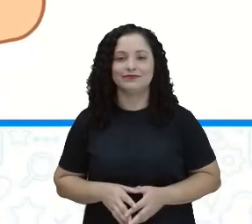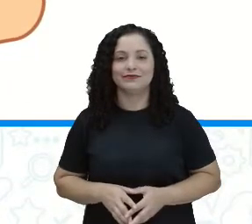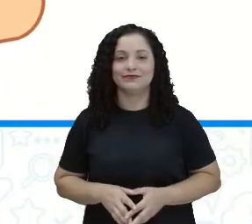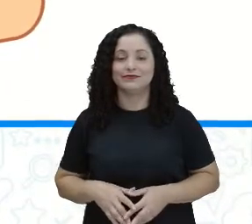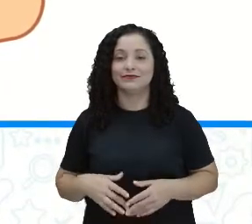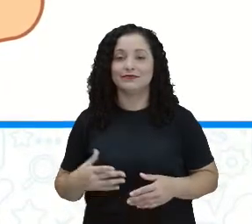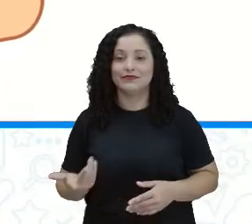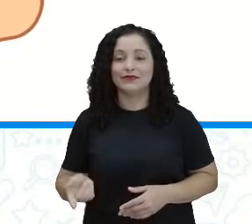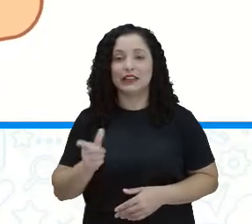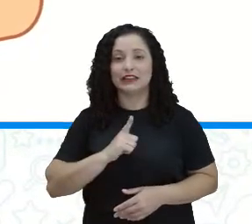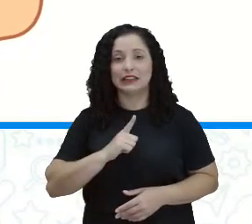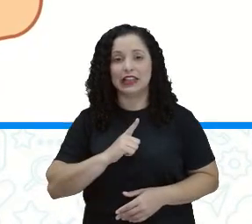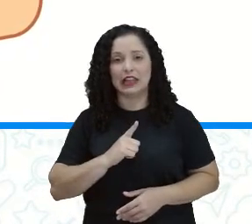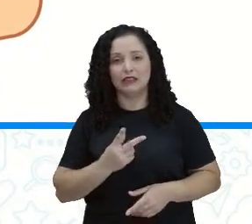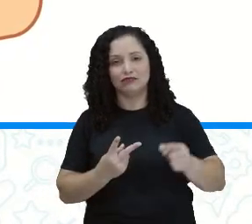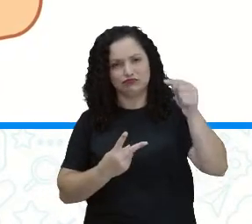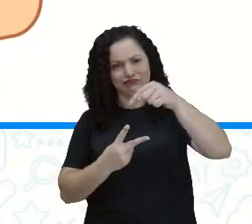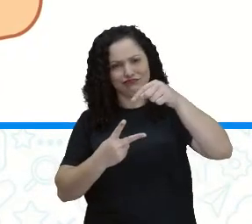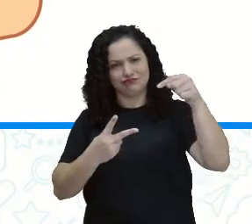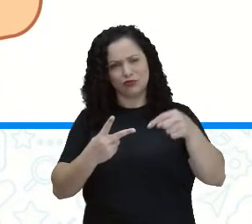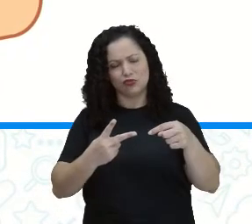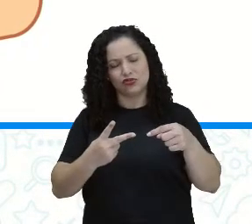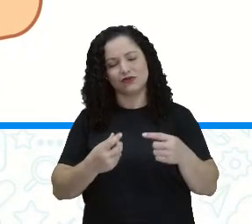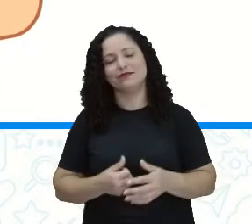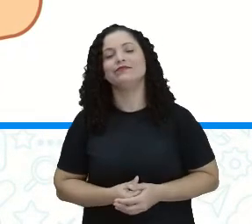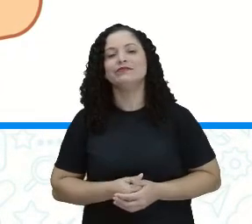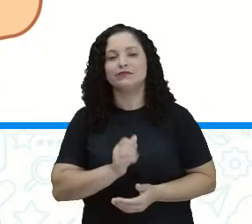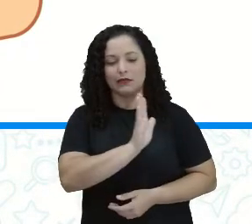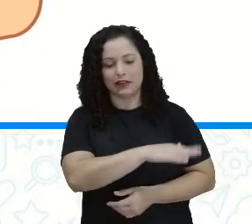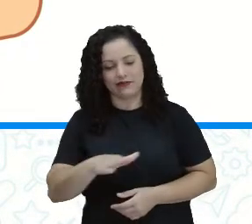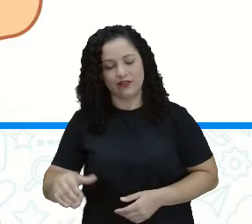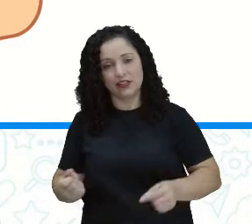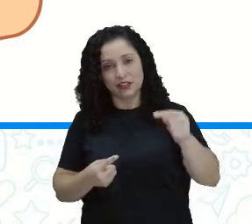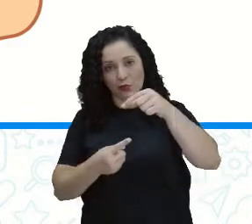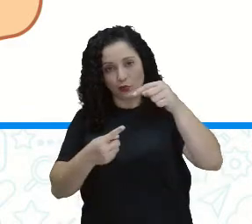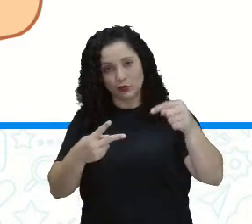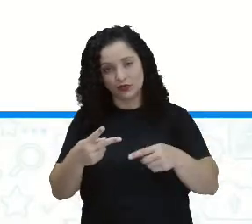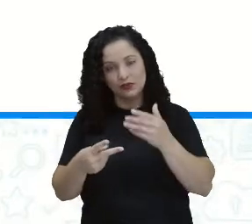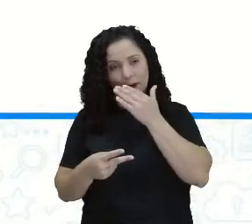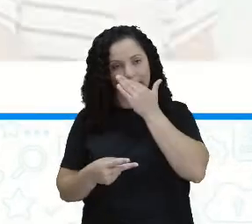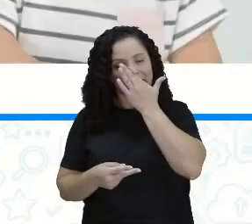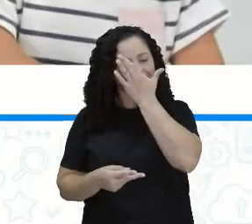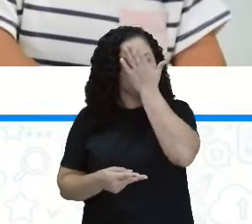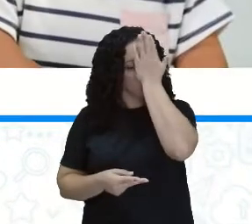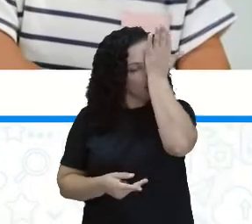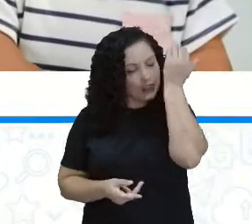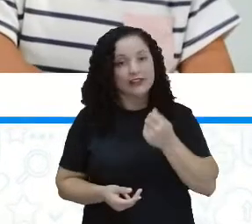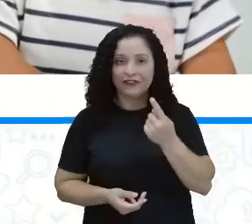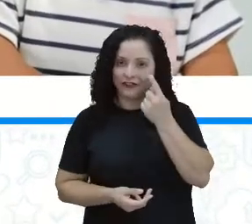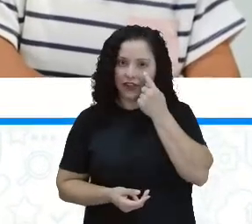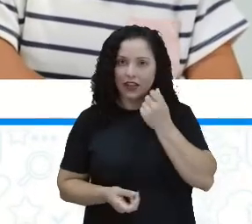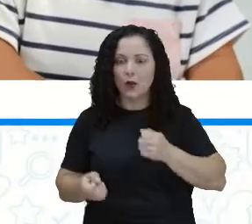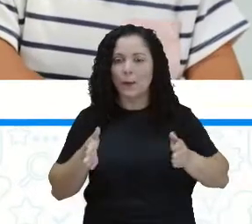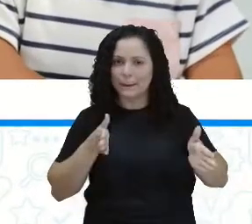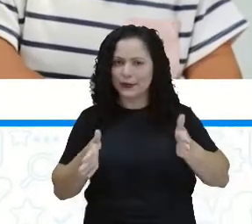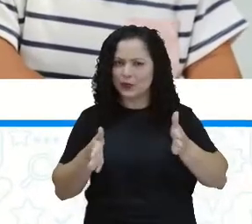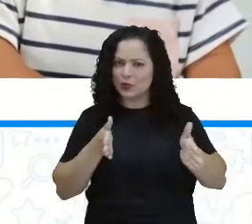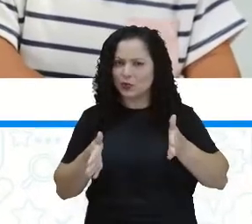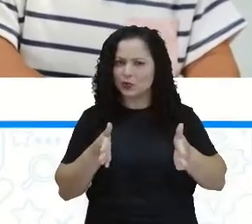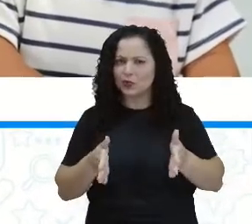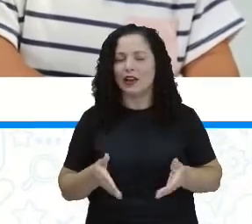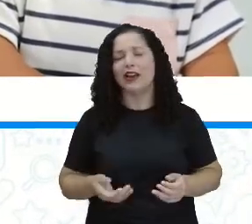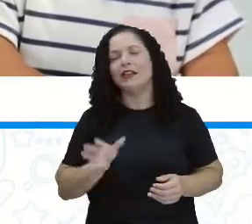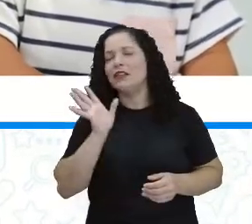Divide-se em dois momentos. A infância se divide em dois momentos. Pois, como a gente vê aí, é um período bem longo, né? Do